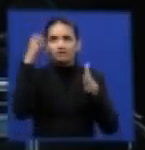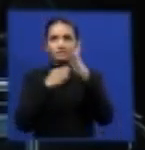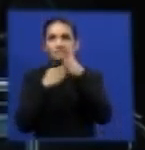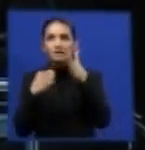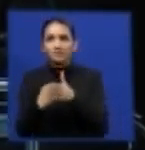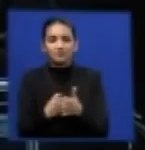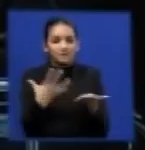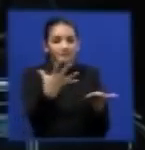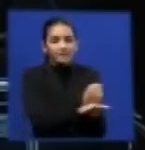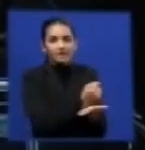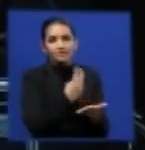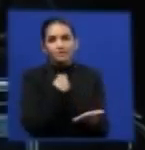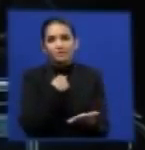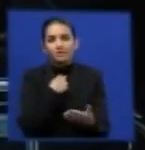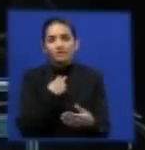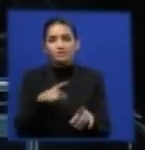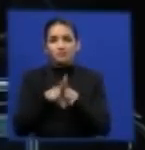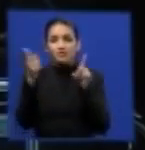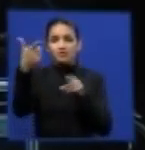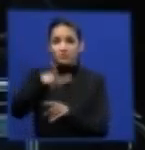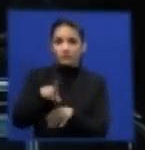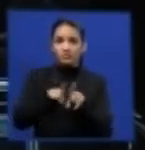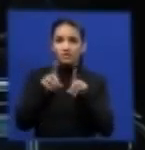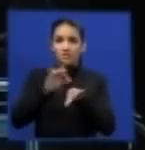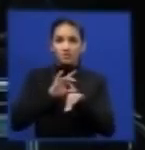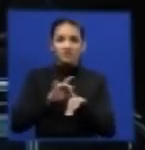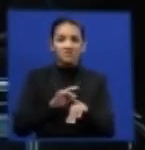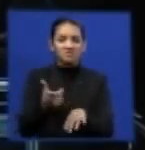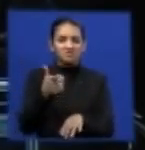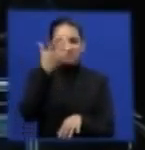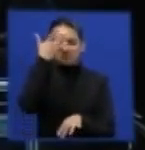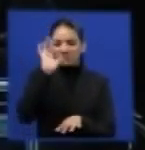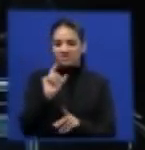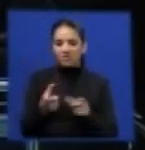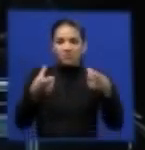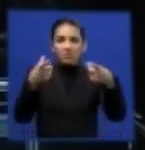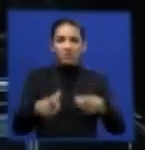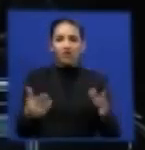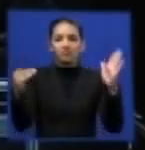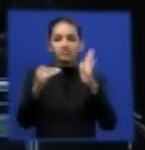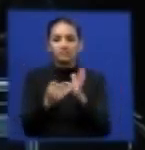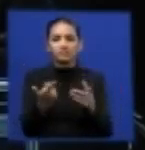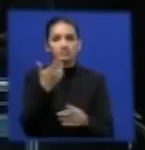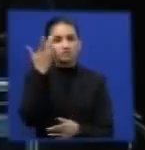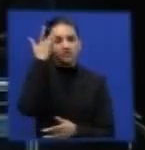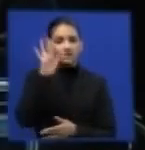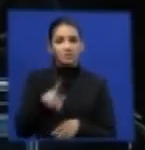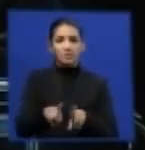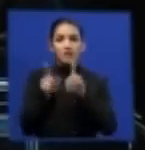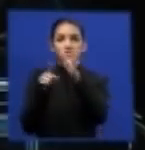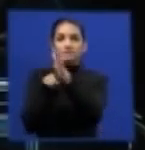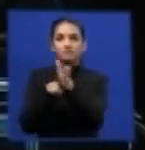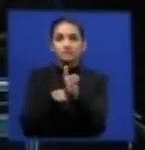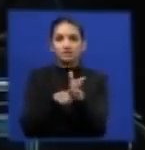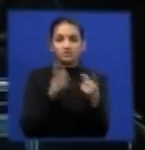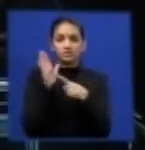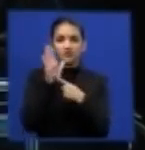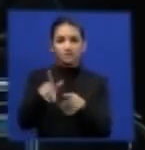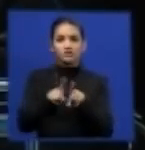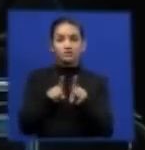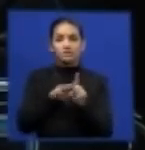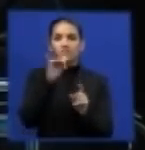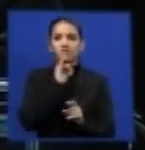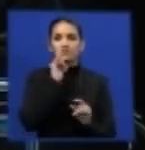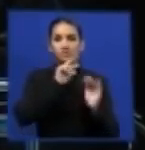E o restante são de pneus inservíveis com destino conhecido ou desconhecido. Mas o fato é que esses números, presentes nesse